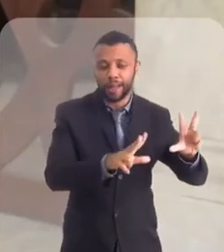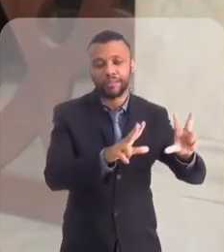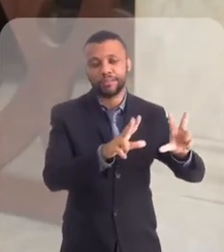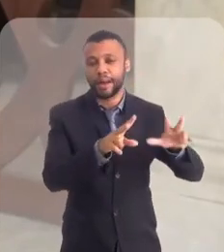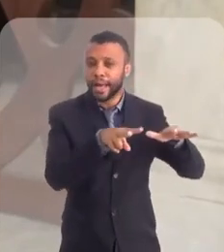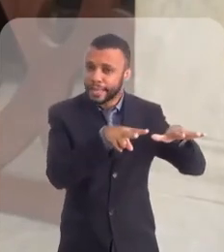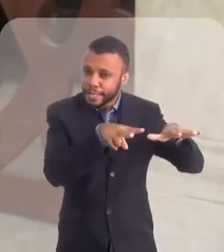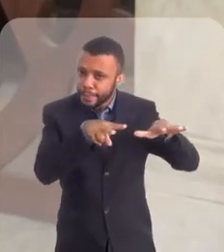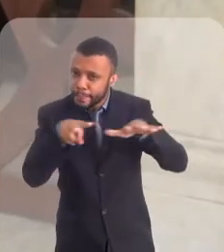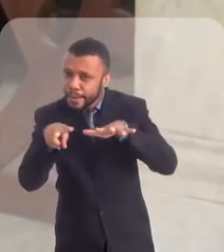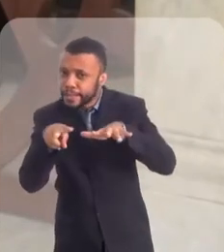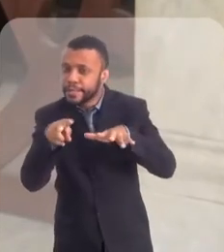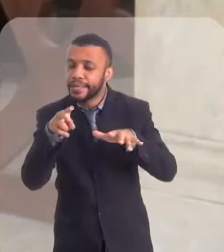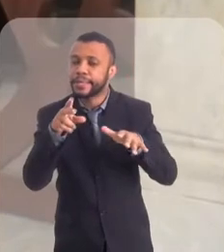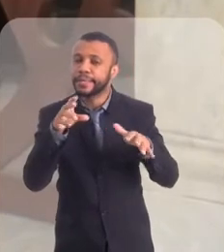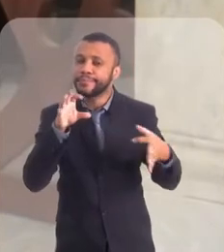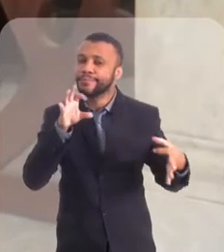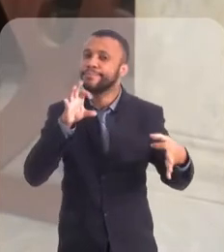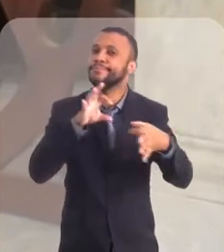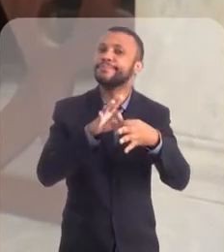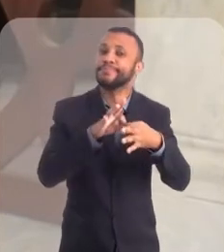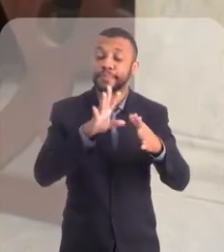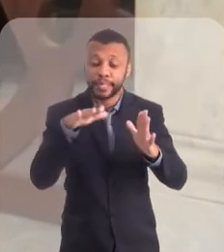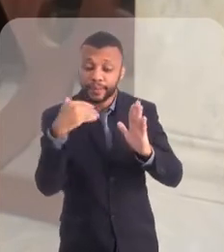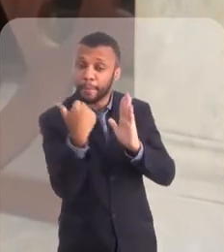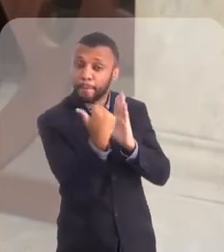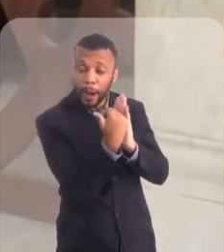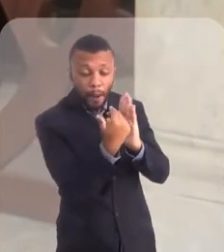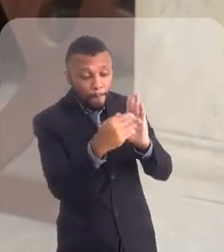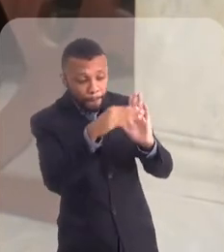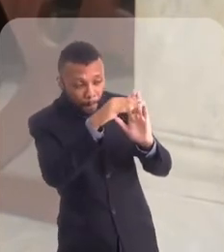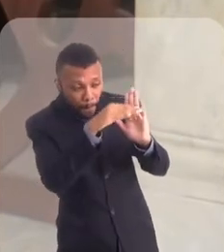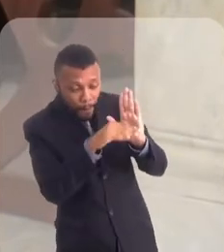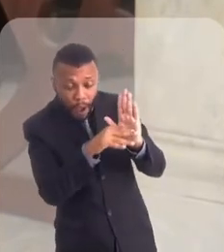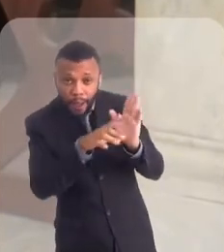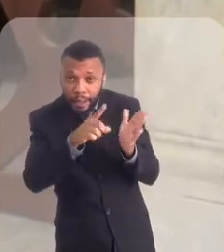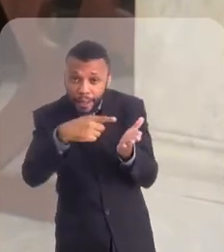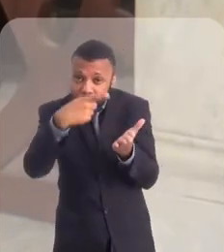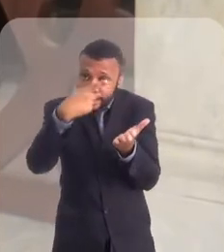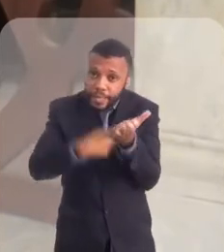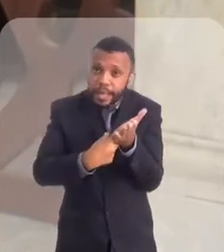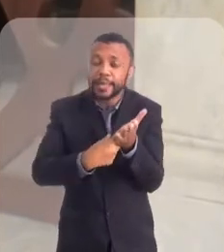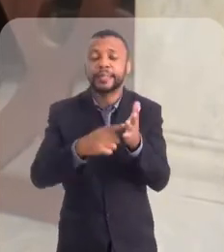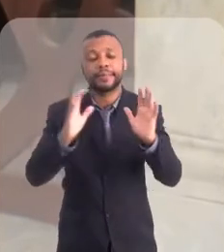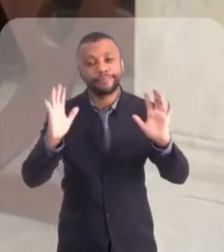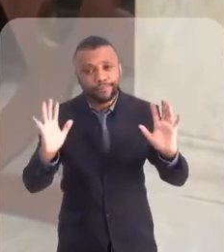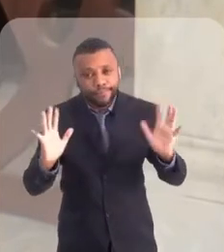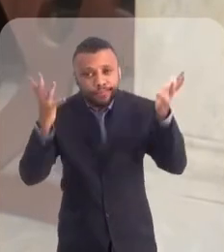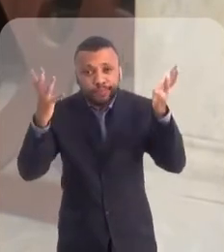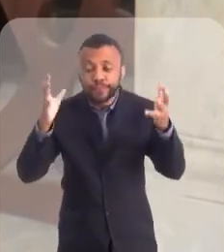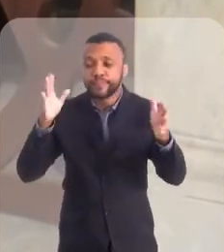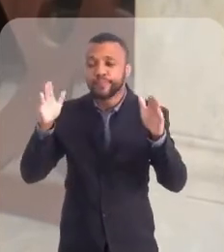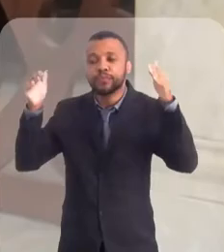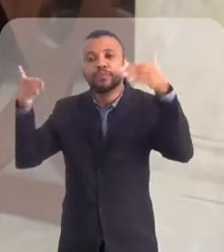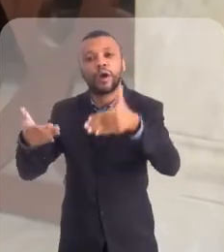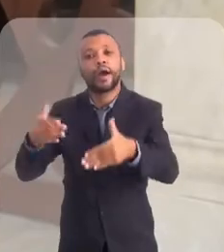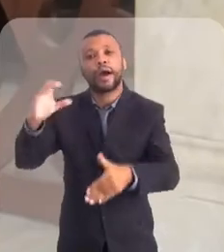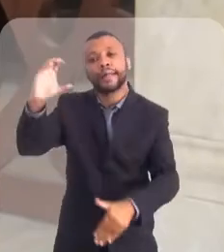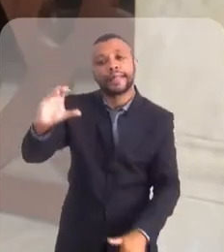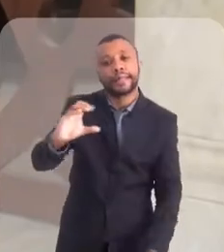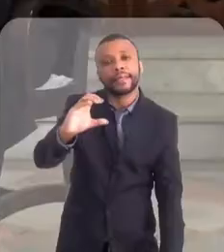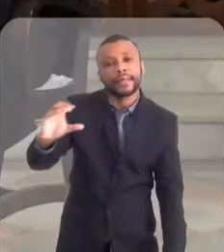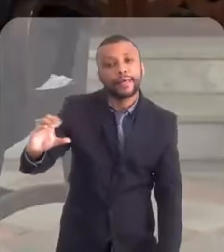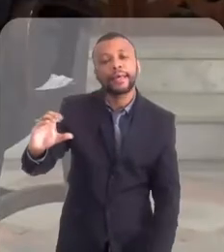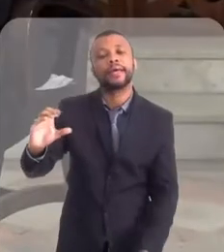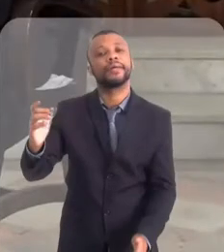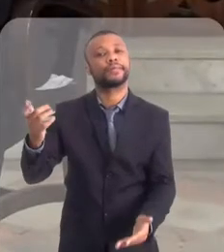é calculado a partir das datas litúrgicas, das datas das igrejas